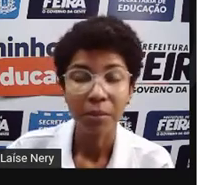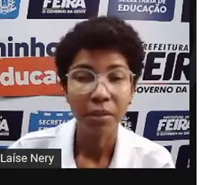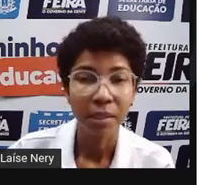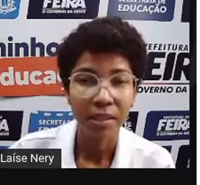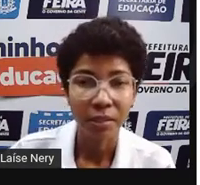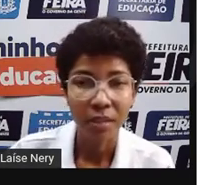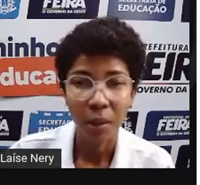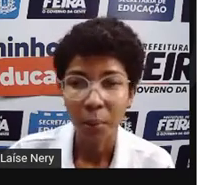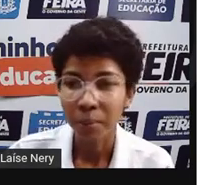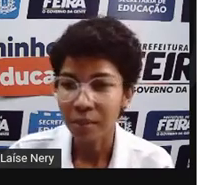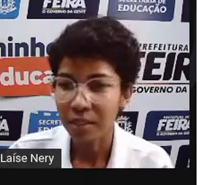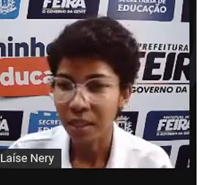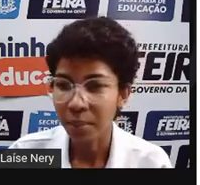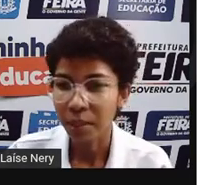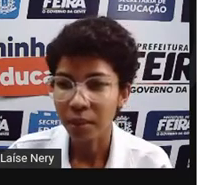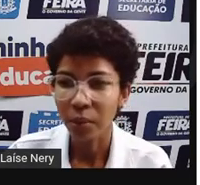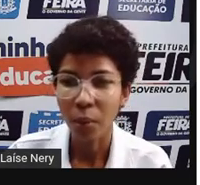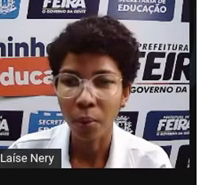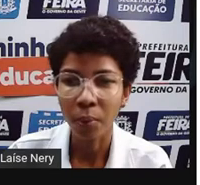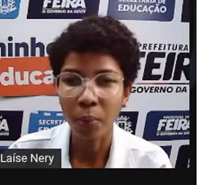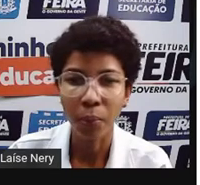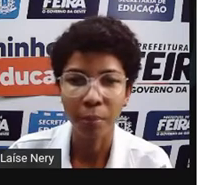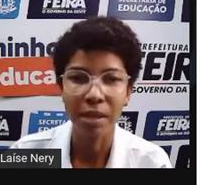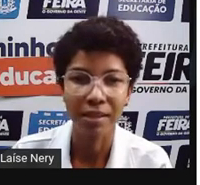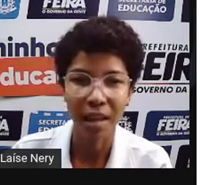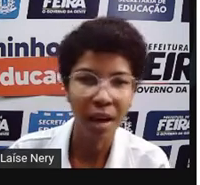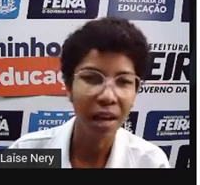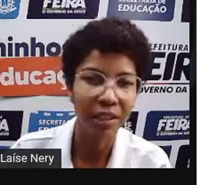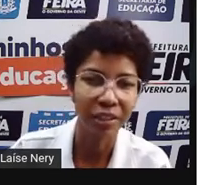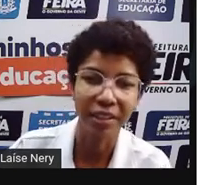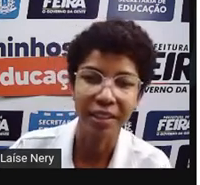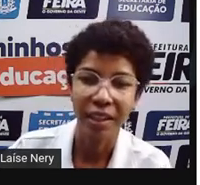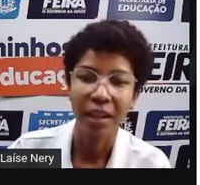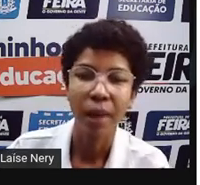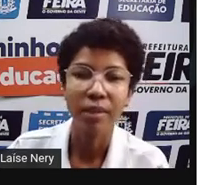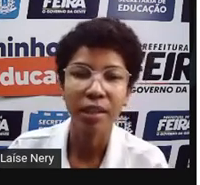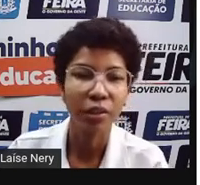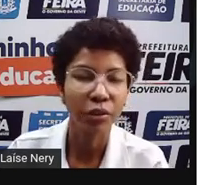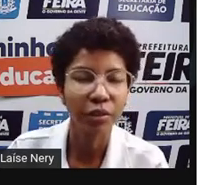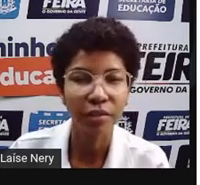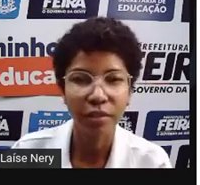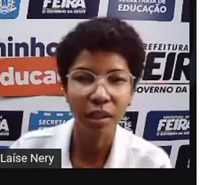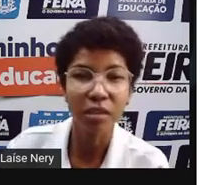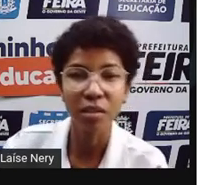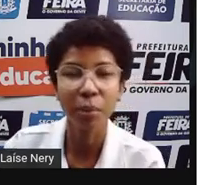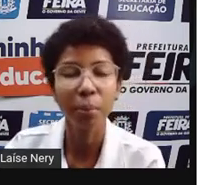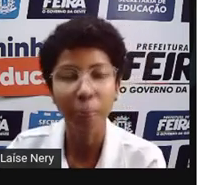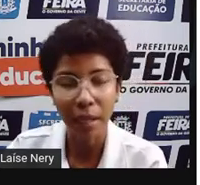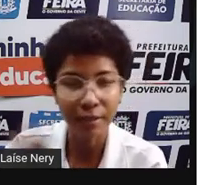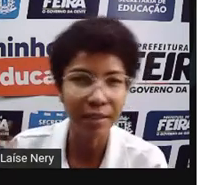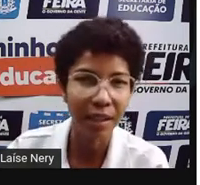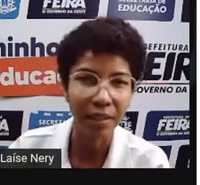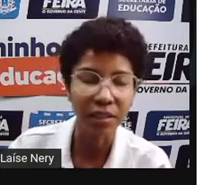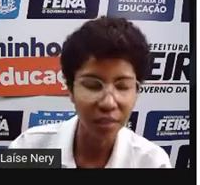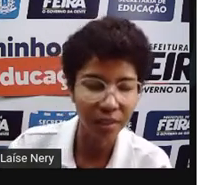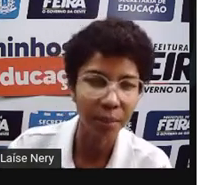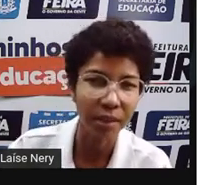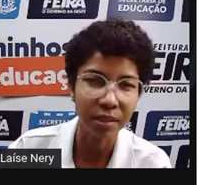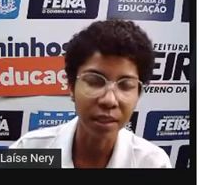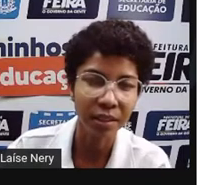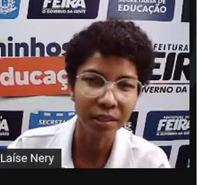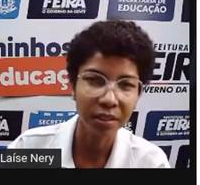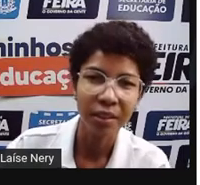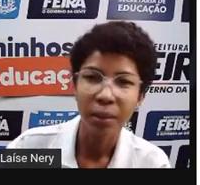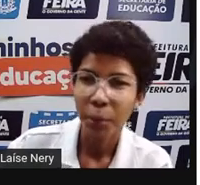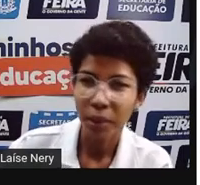Vamos começar nossa aula, como sempre, com uma mensagem. A mensagem de hoje vai falar sobre paciência. Você tem